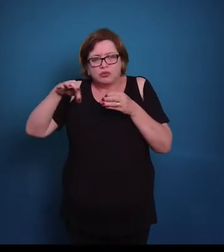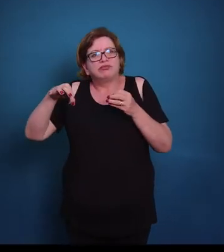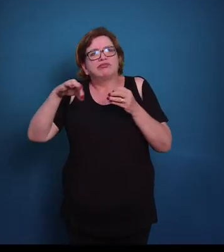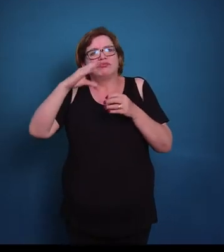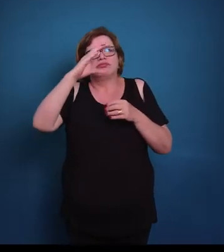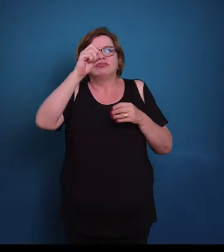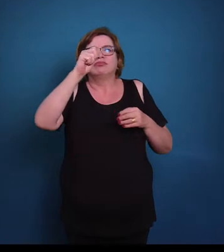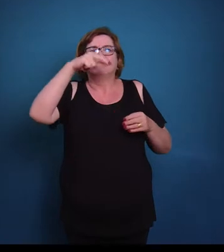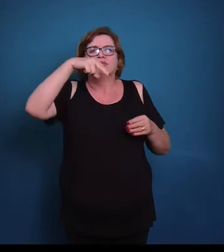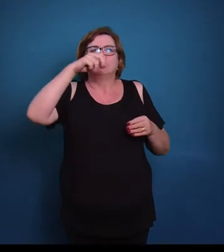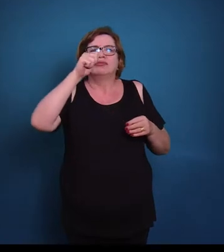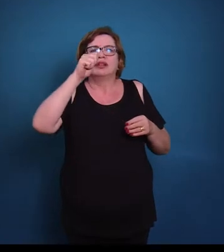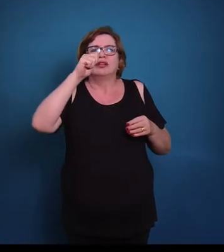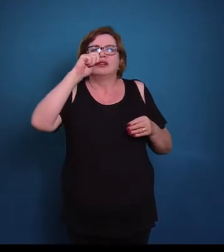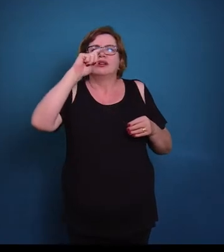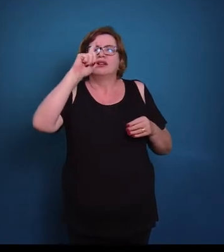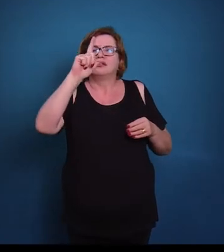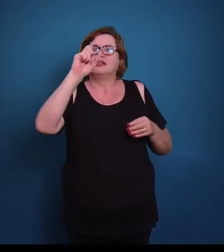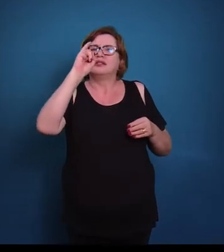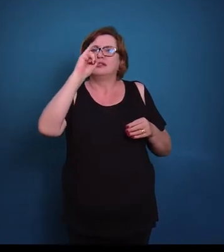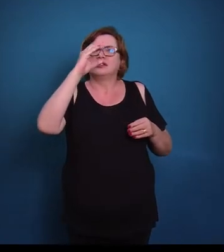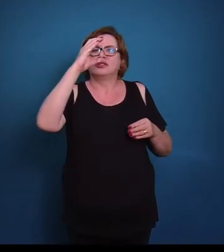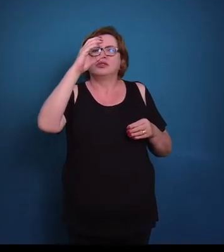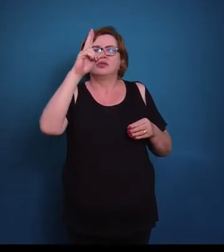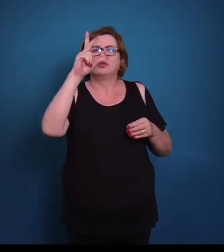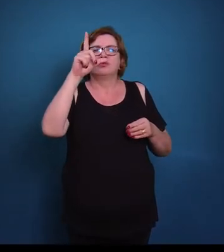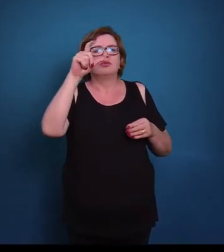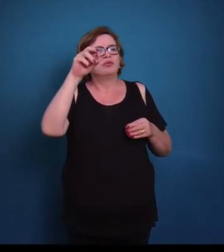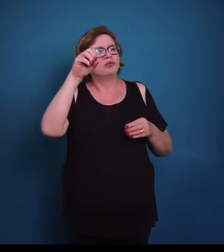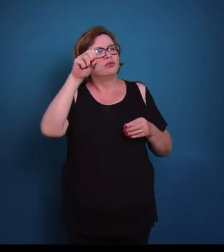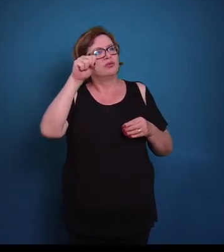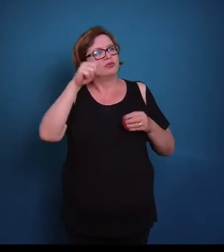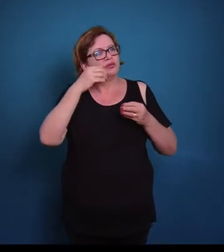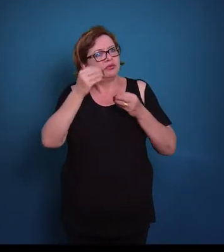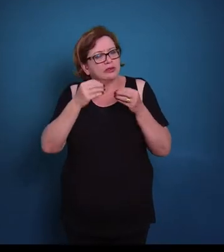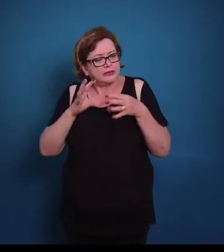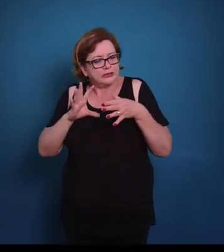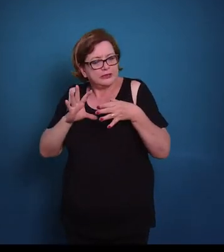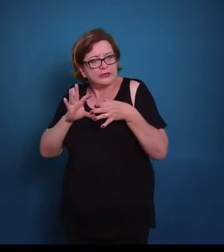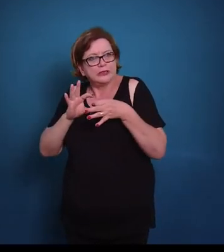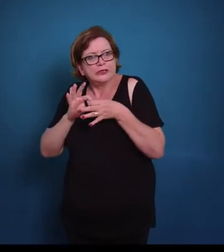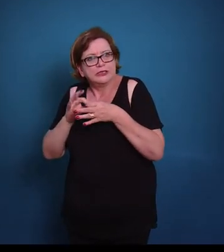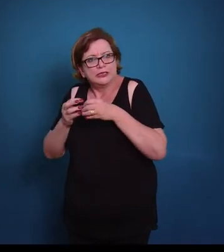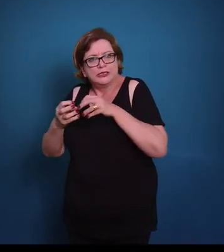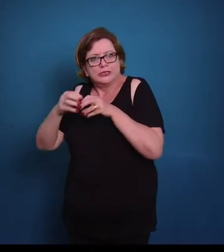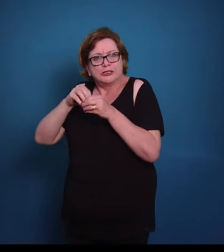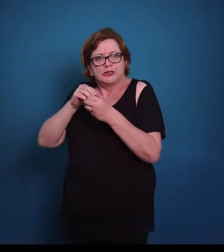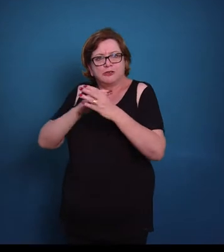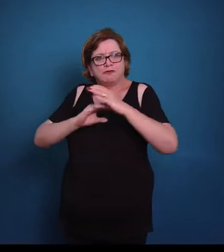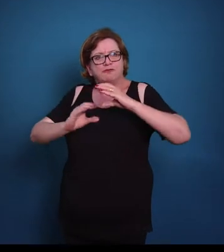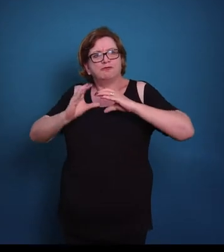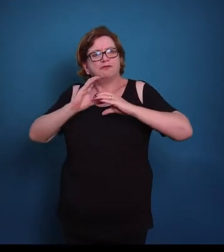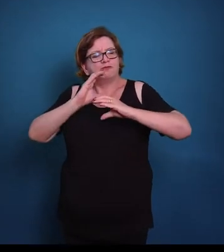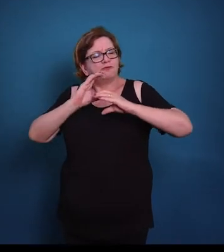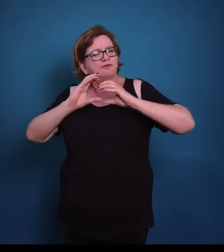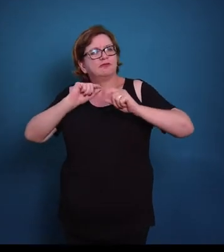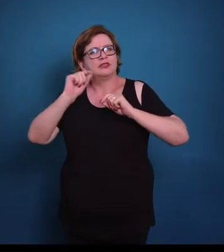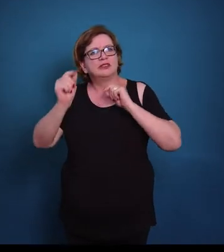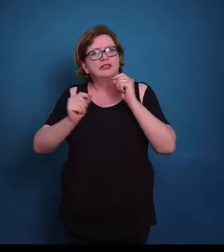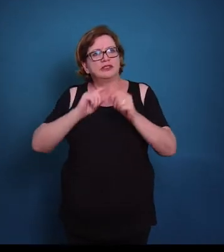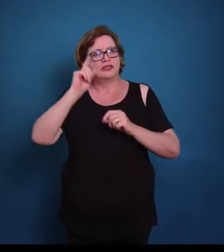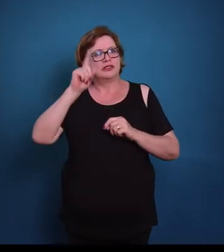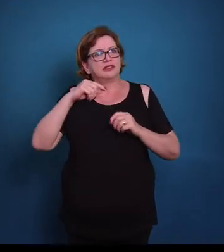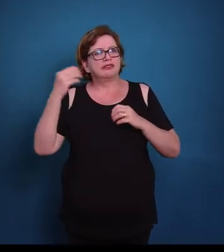calcificada. Então eles vão manter ligação através de junções comunicantes e eles são